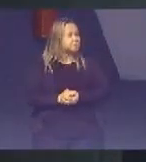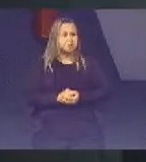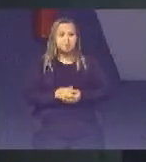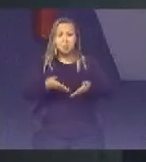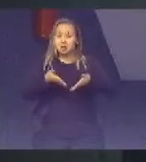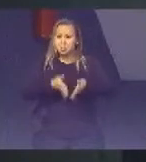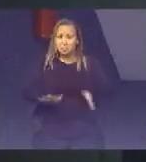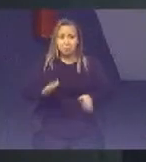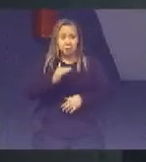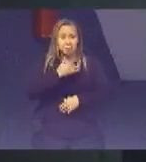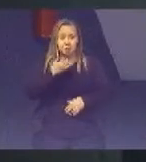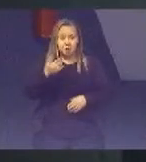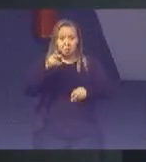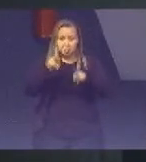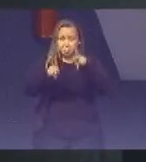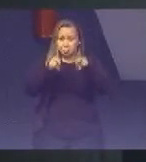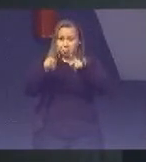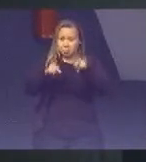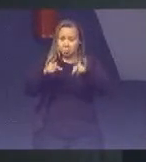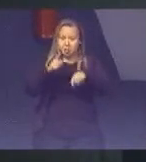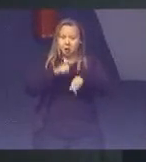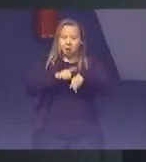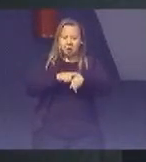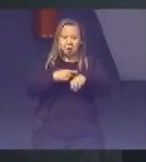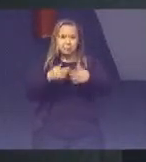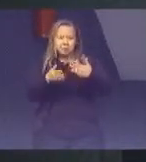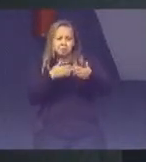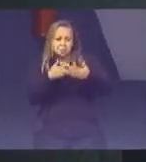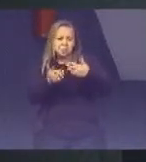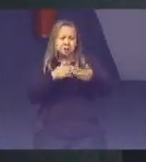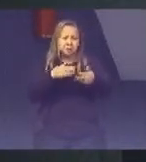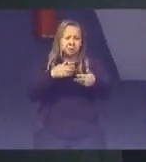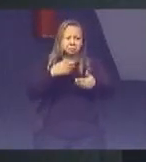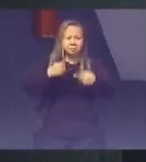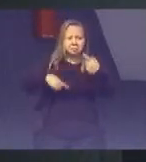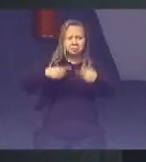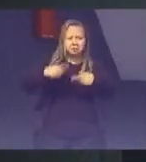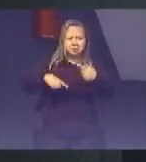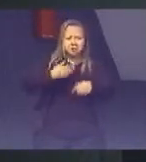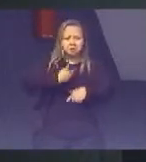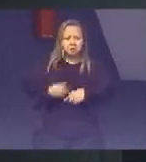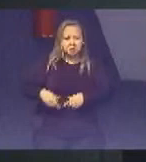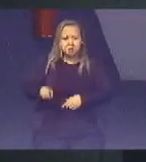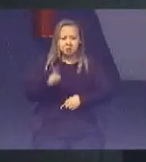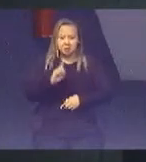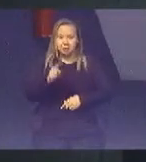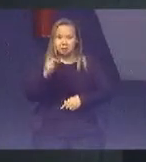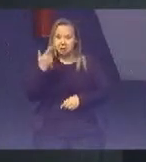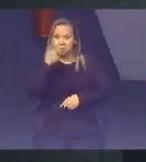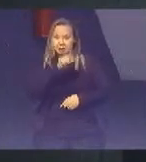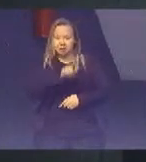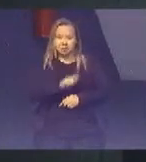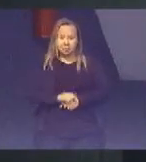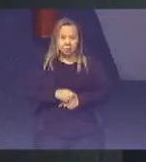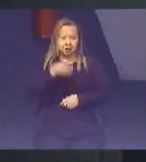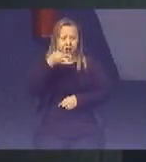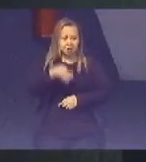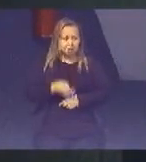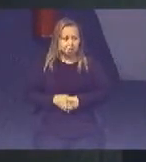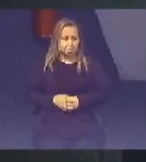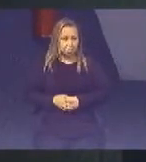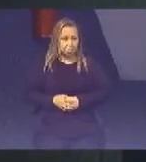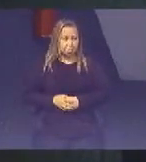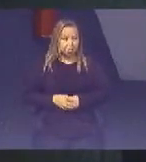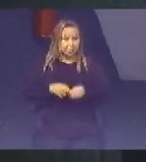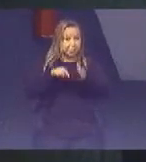Toda a população E quando alguma coisa Não dá certo No campo das políticas públicas Concentra no poder judiciário A questão é que